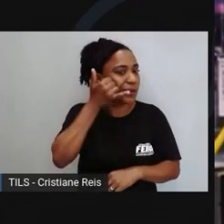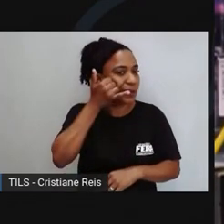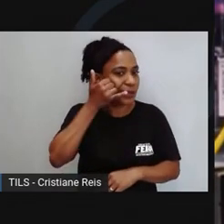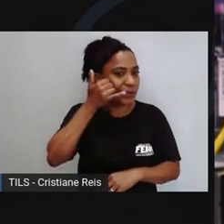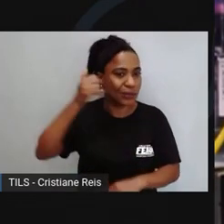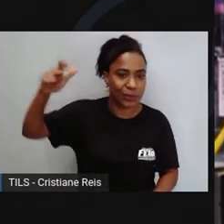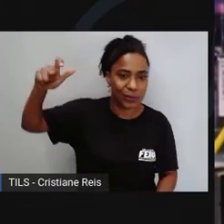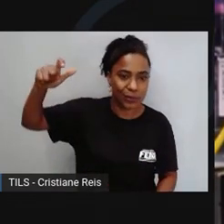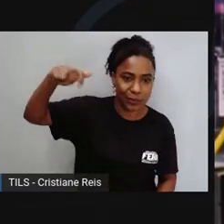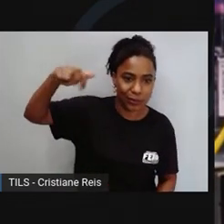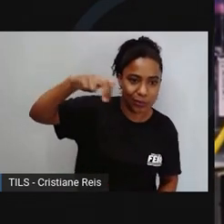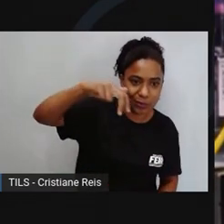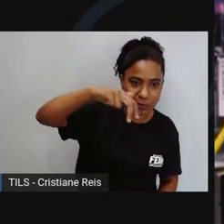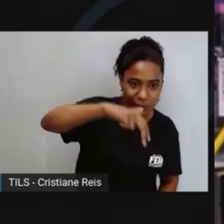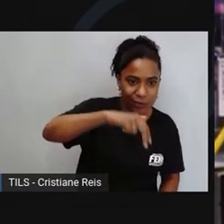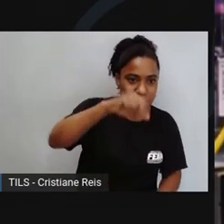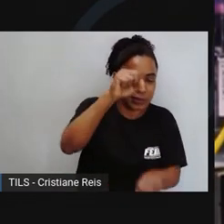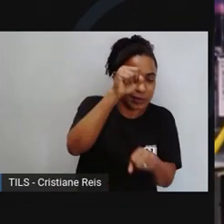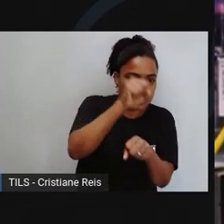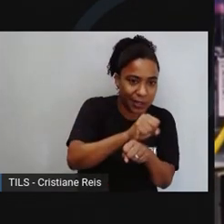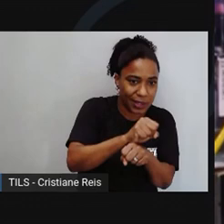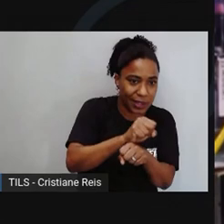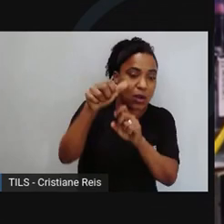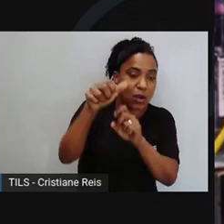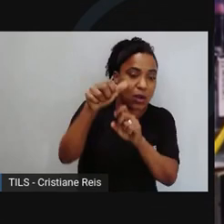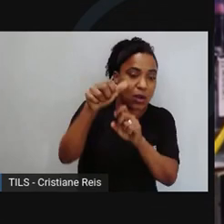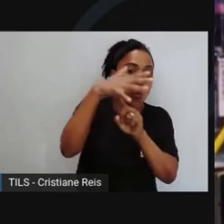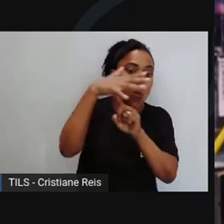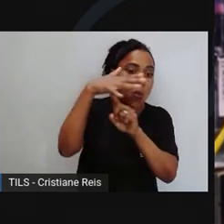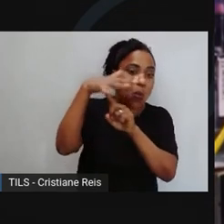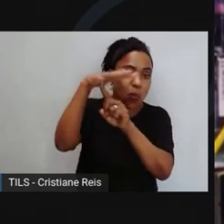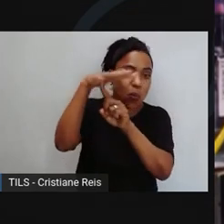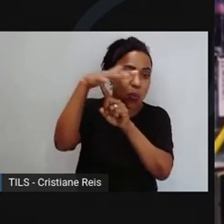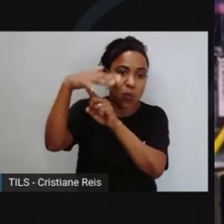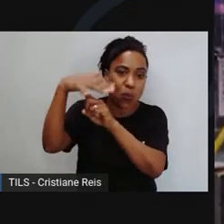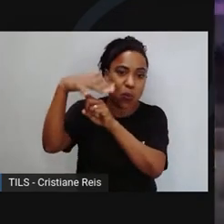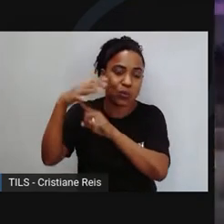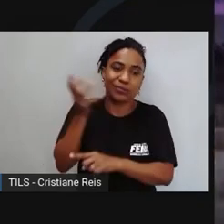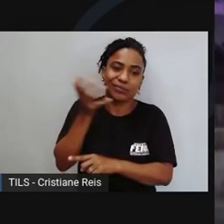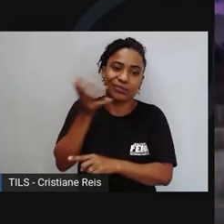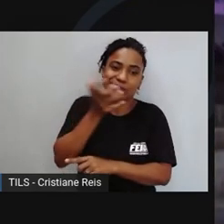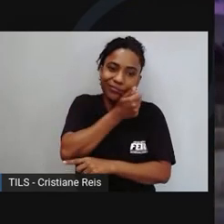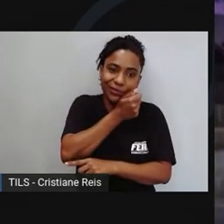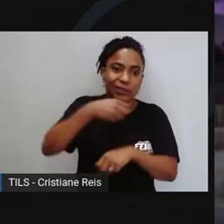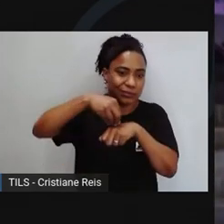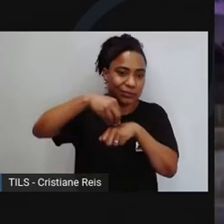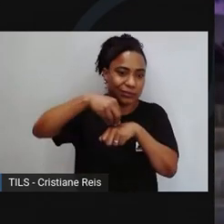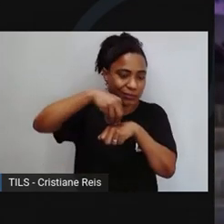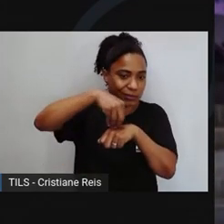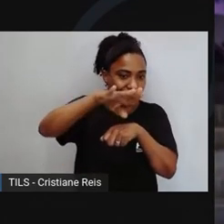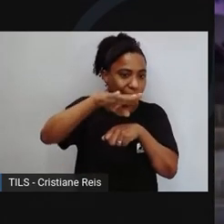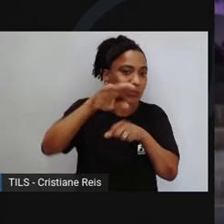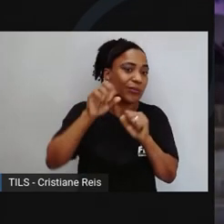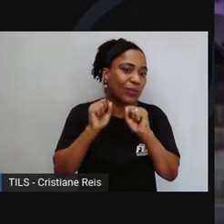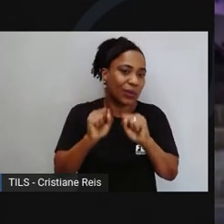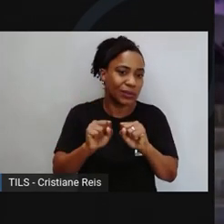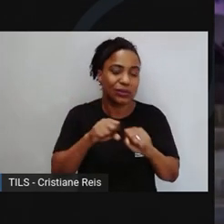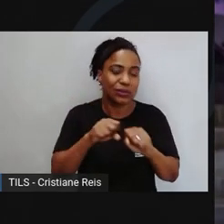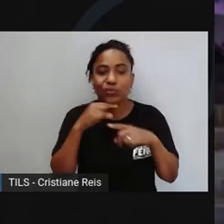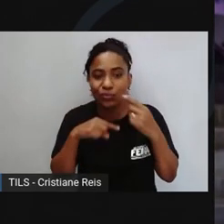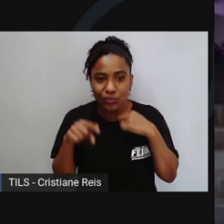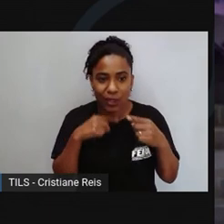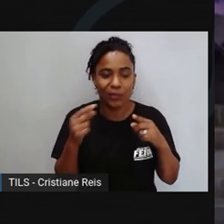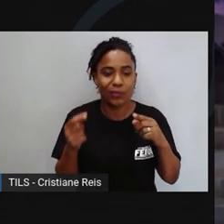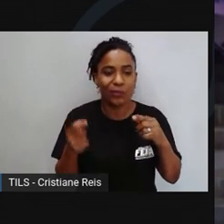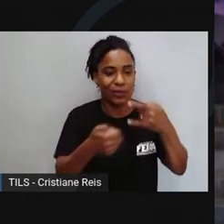precisa esperar o serviço aeromédico, eles também vão te orientar nessa situação que você deve fazer. Se você tem alguma dúvida, alguma coisa que eu não comentei, deixa aí nos